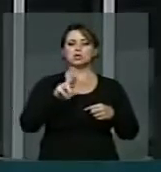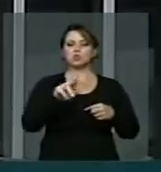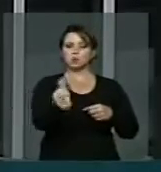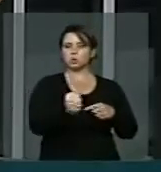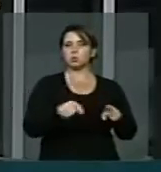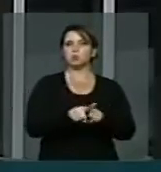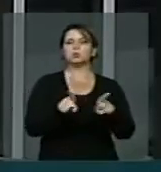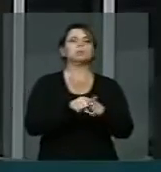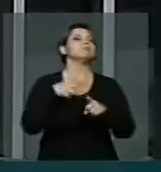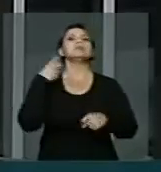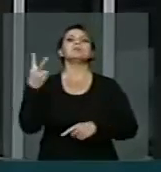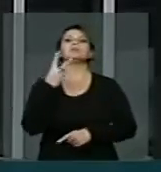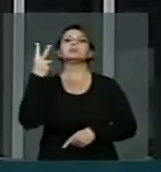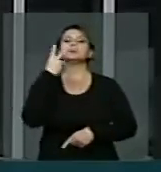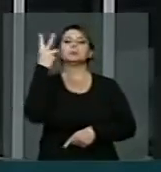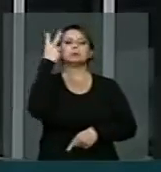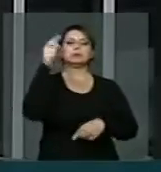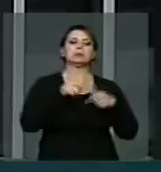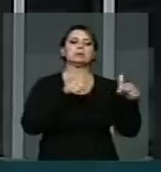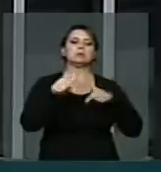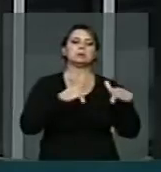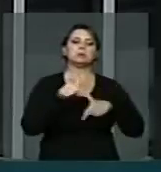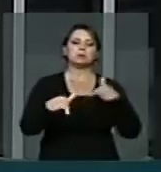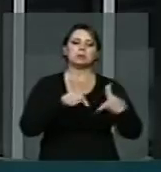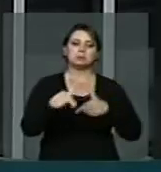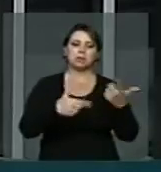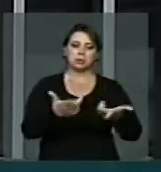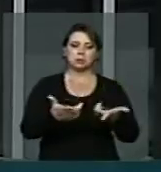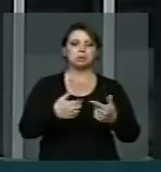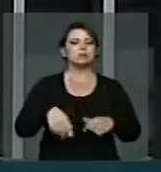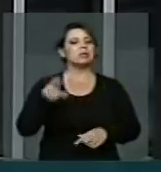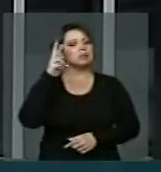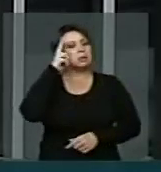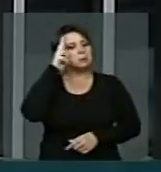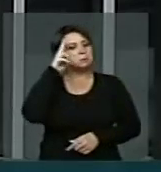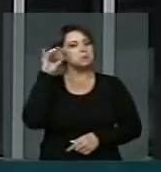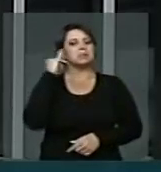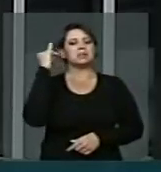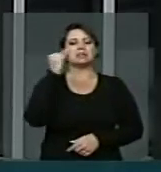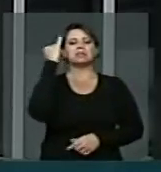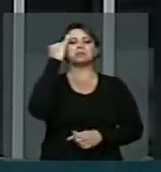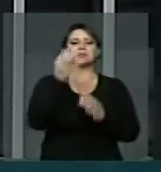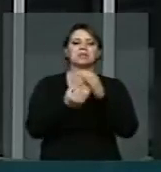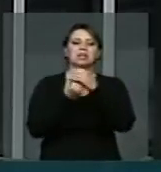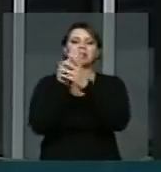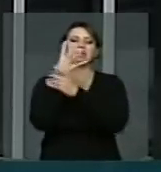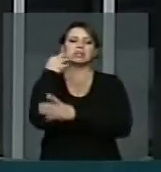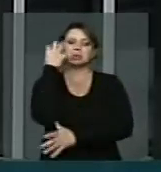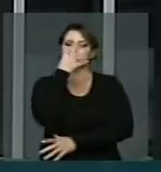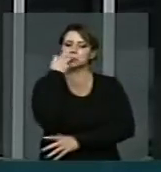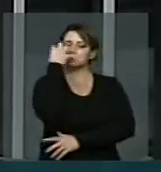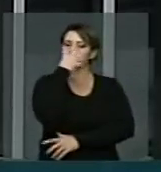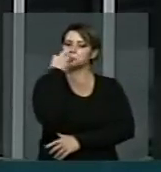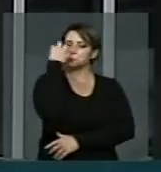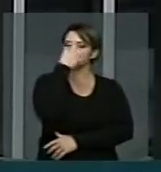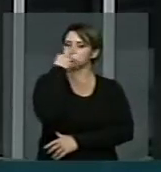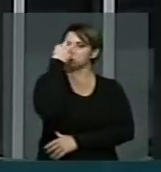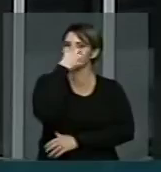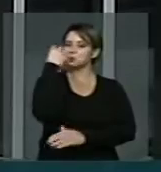serviço dos valores do trabalho, leva a essa criação maravilhosa. Através de uma